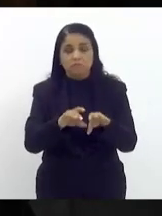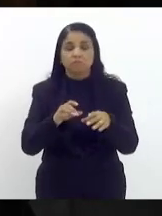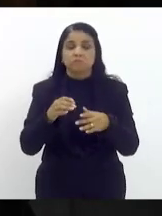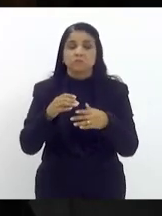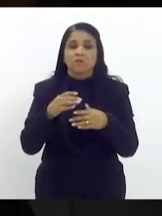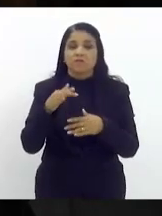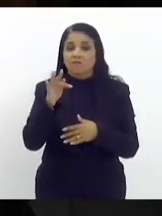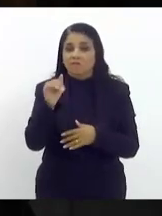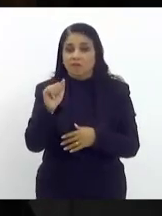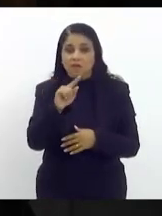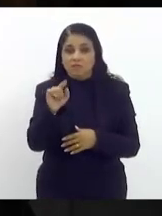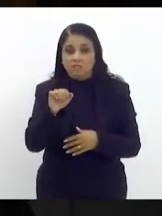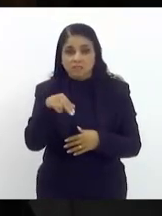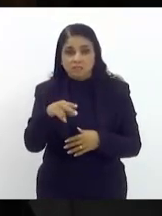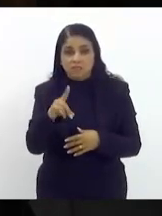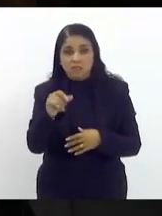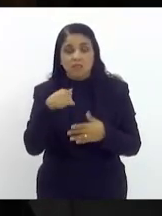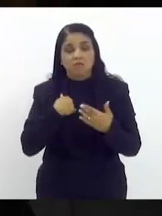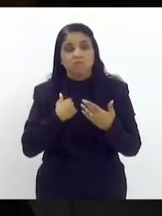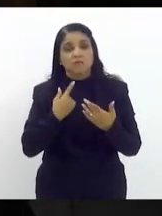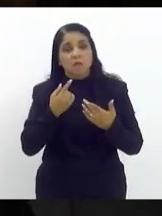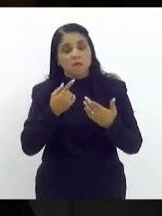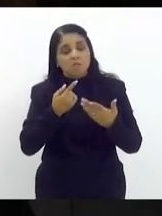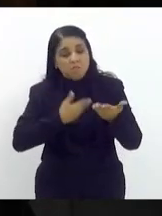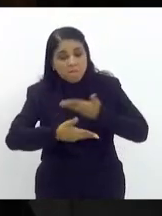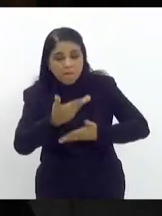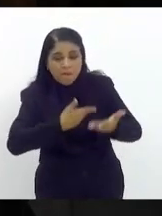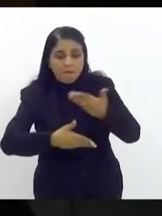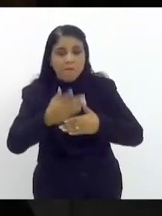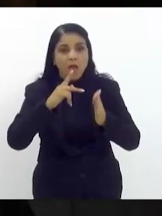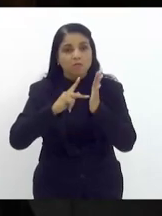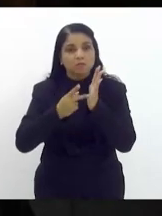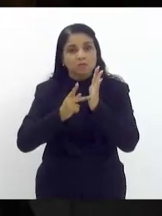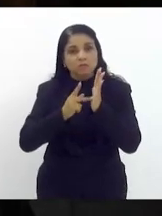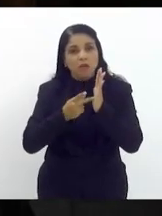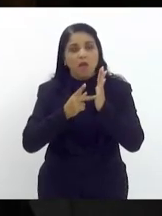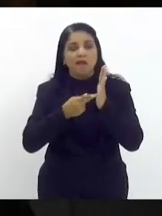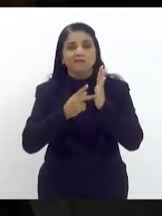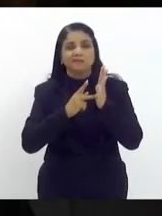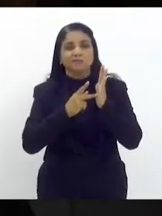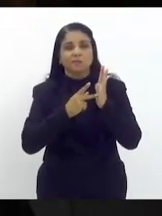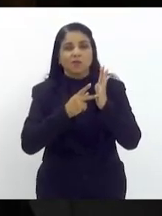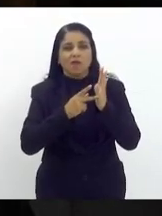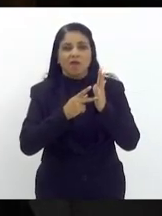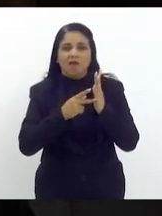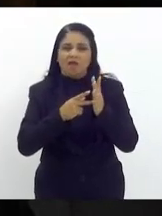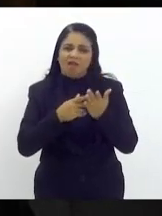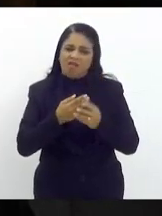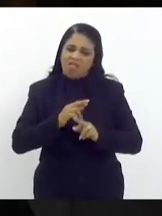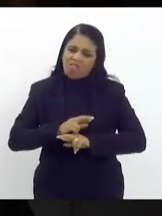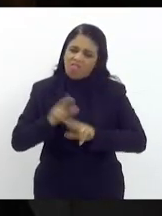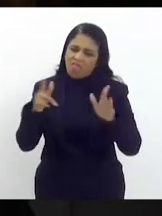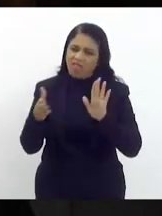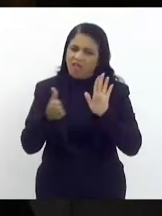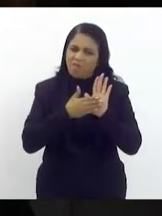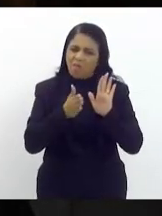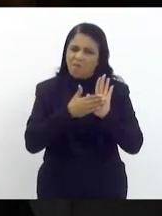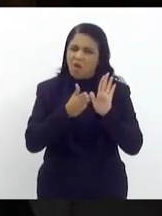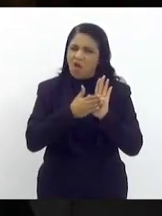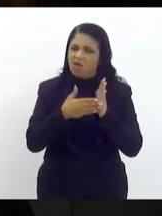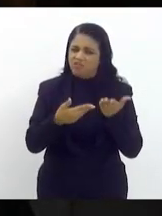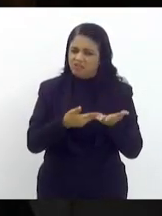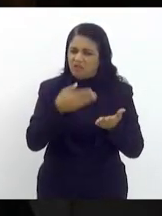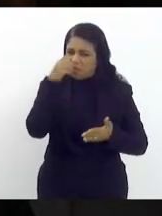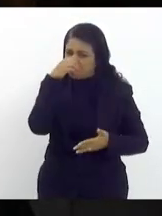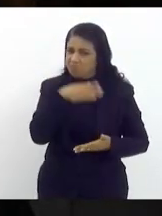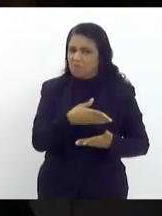abrir uma negociação séria com o sindicato que não seja essa proposta ridícula de fazer esse